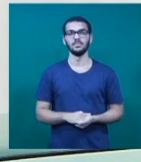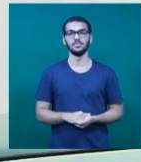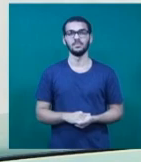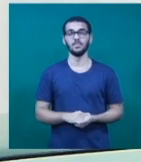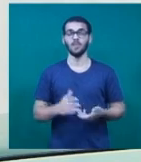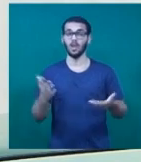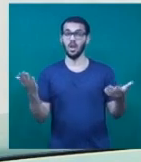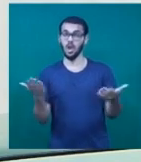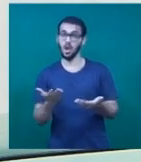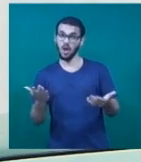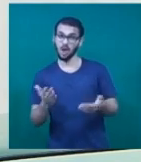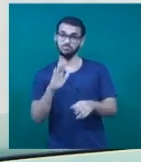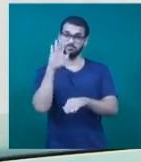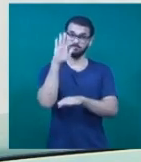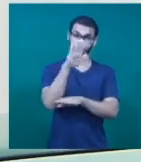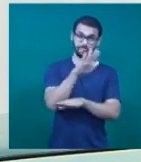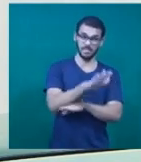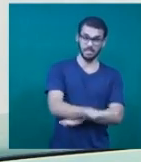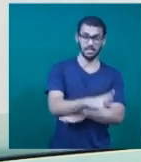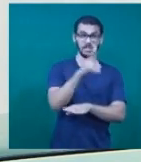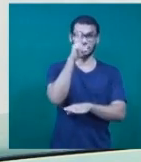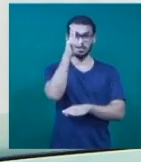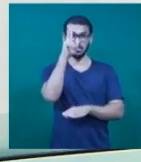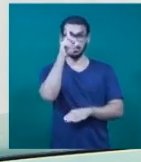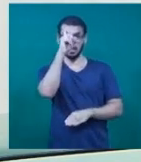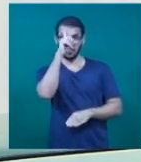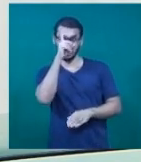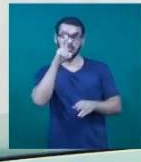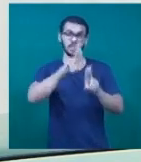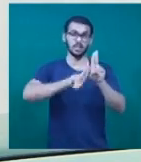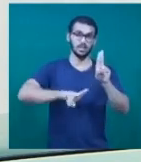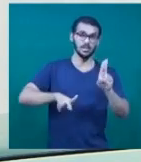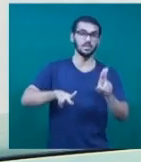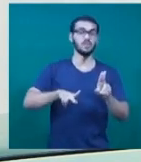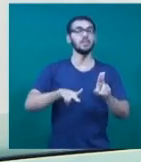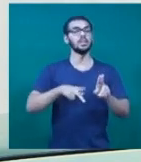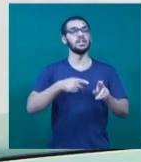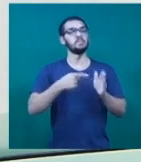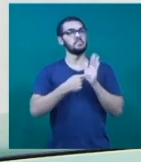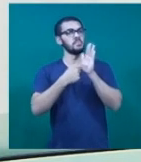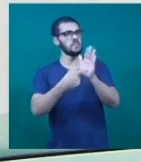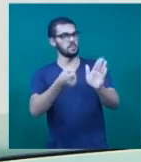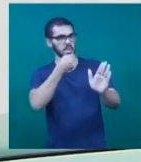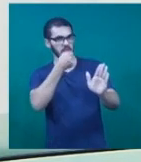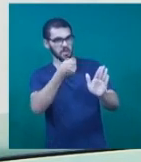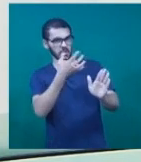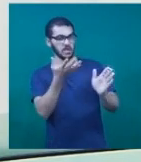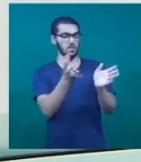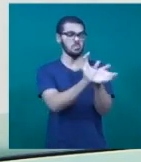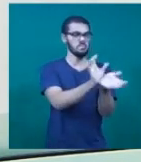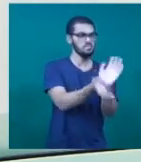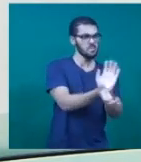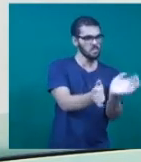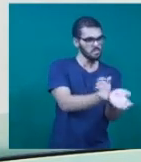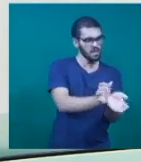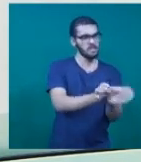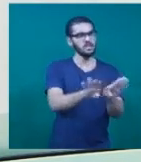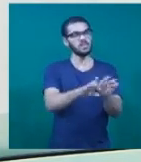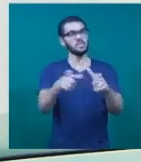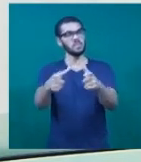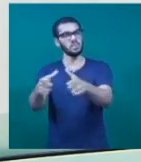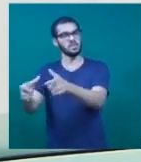Hoje à tarde, a direção do Hospital de Clínicas da UFO apresentou à imprensa e à comunidade equipamentos, espaços que foram